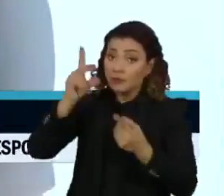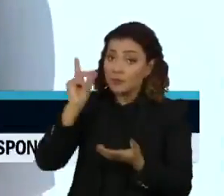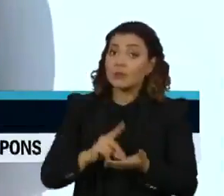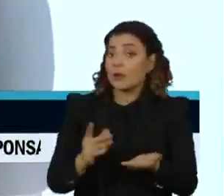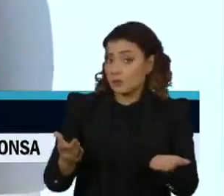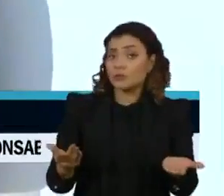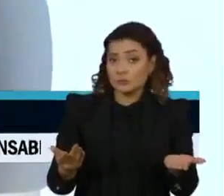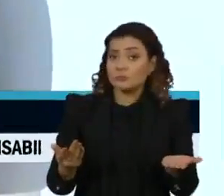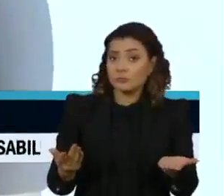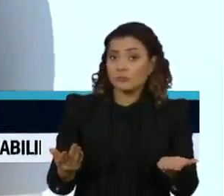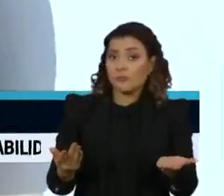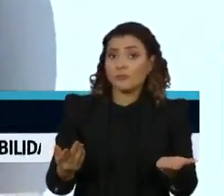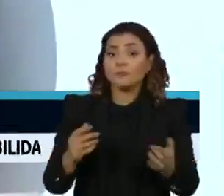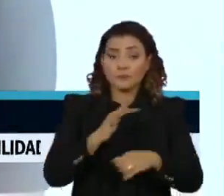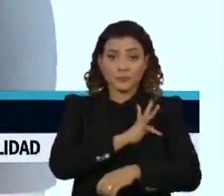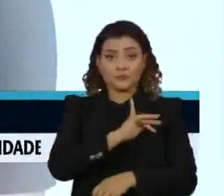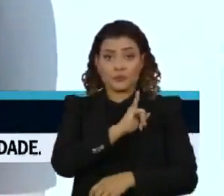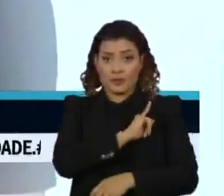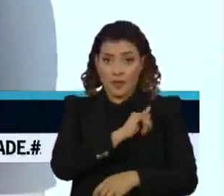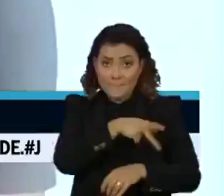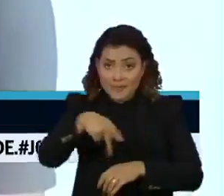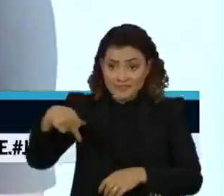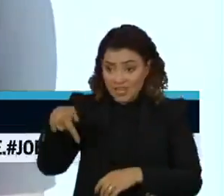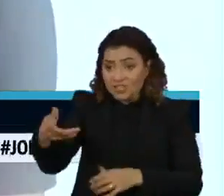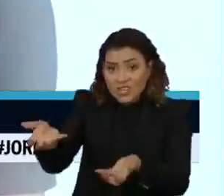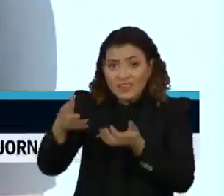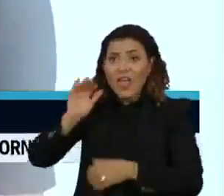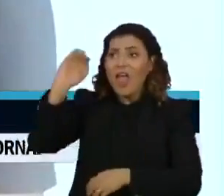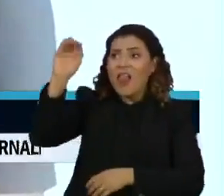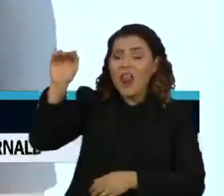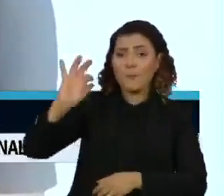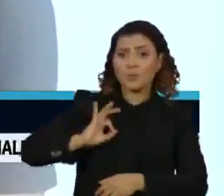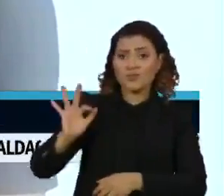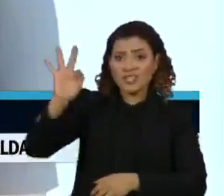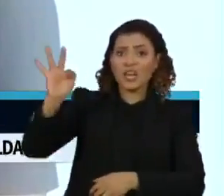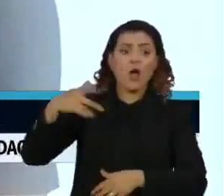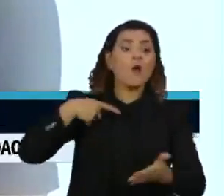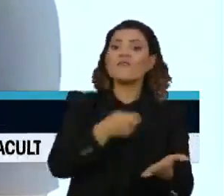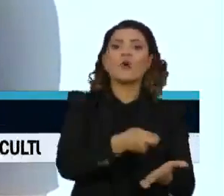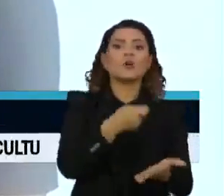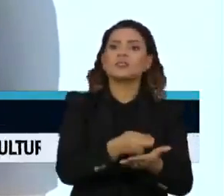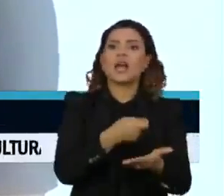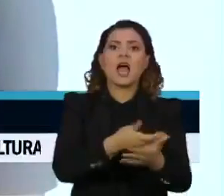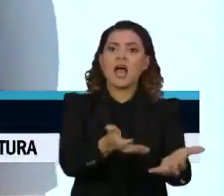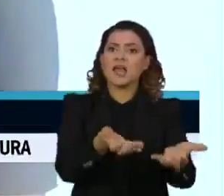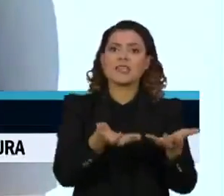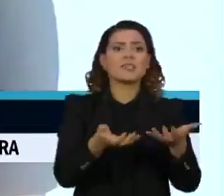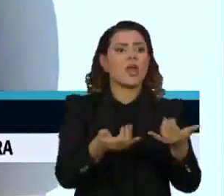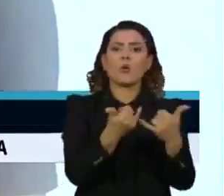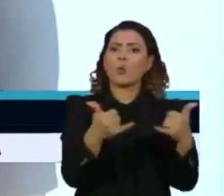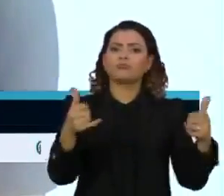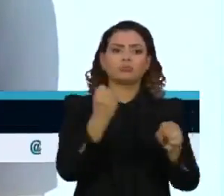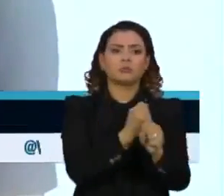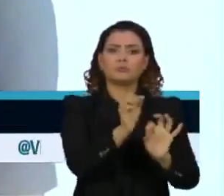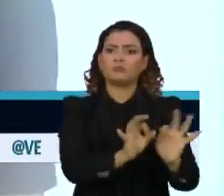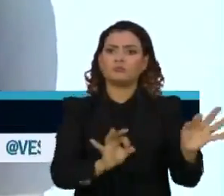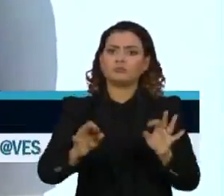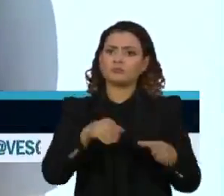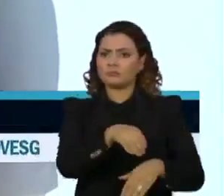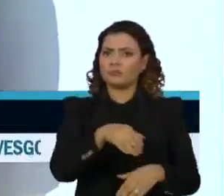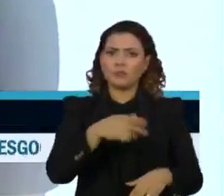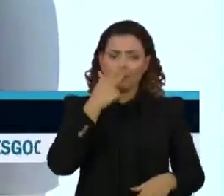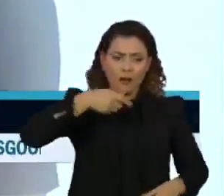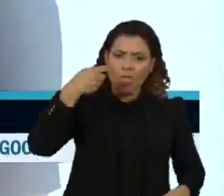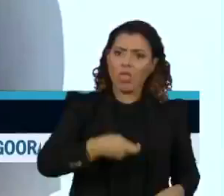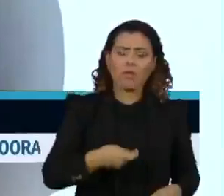presidente da FUNAI de querer forçar uma consulta interna à comunidade do Amelie na